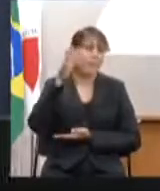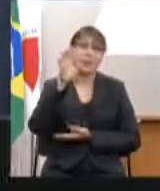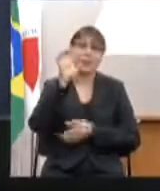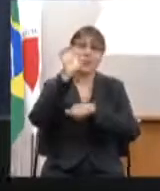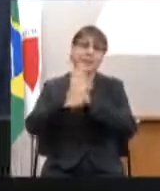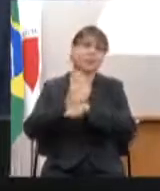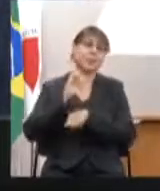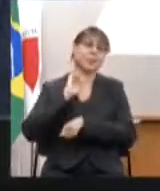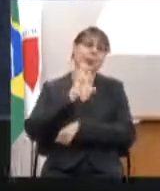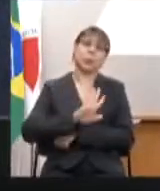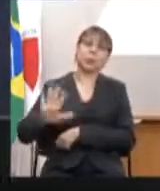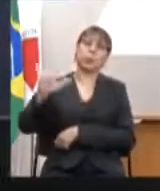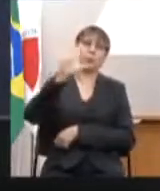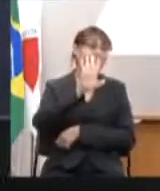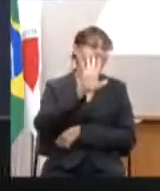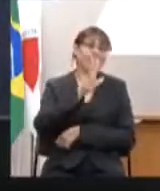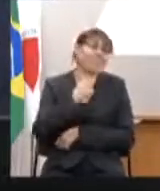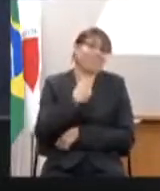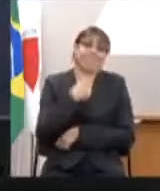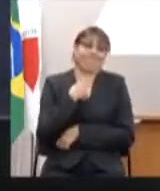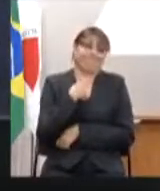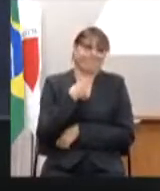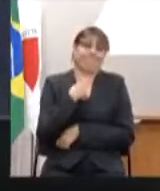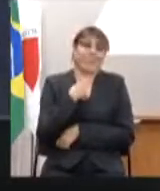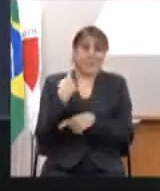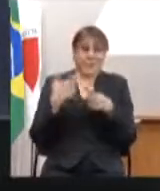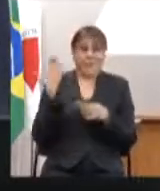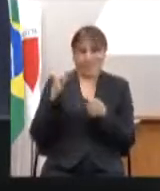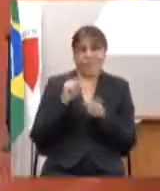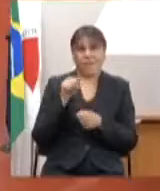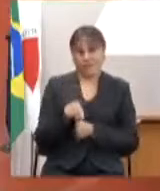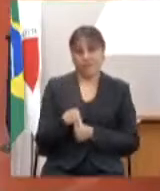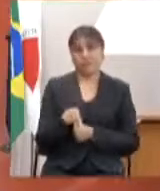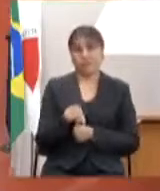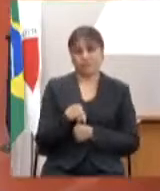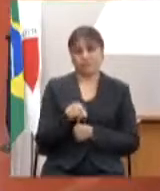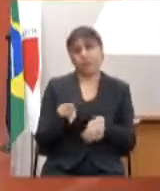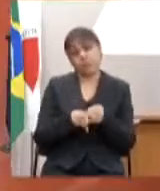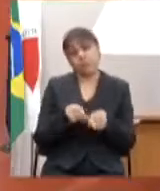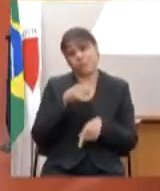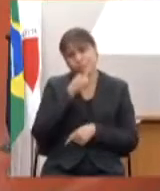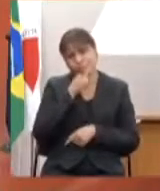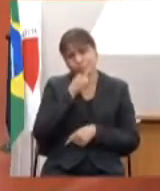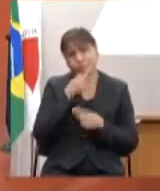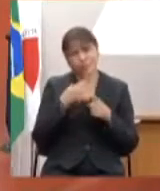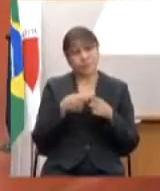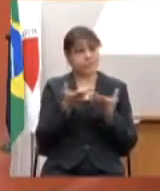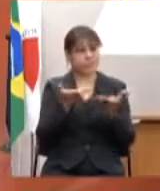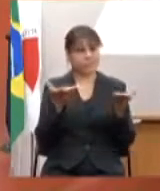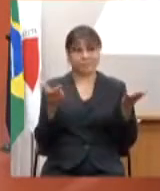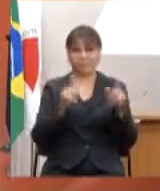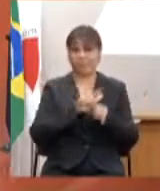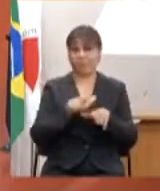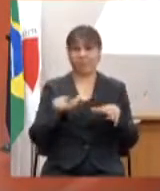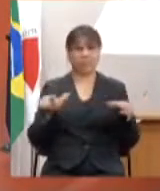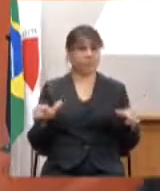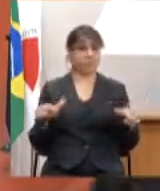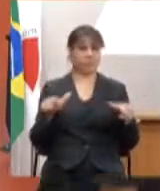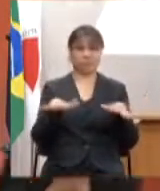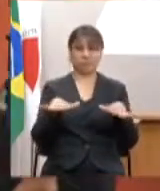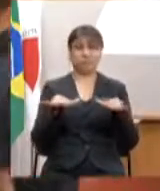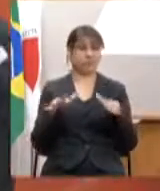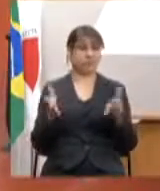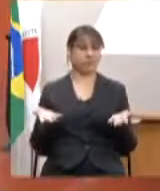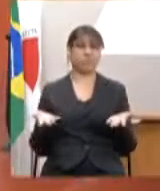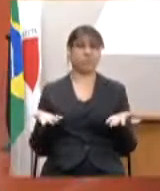de Minas Gerais, deputada Laura, como era feito, e triste também de não ver essa casa cheia, mas entendendo que se